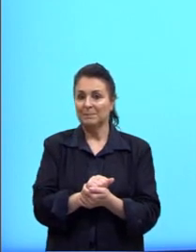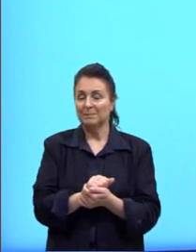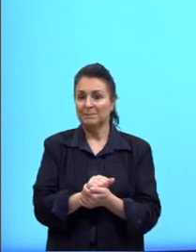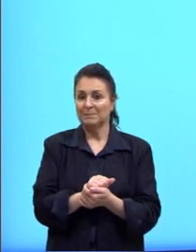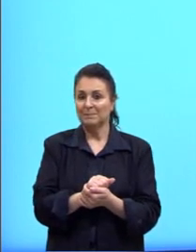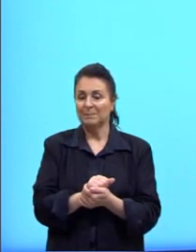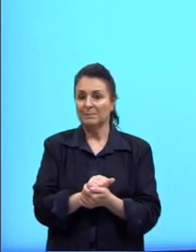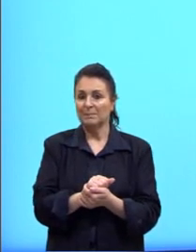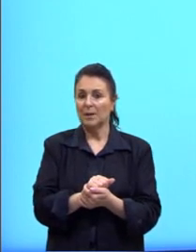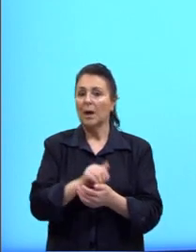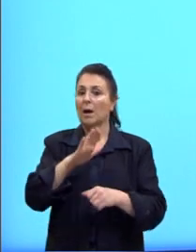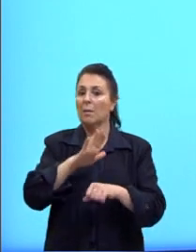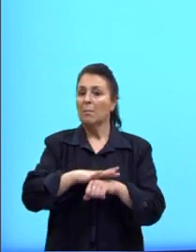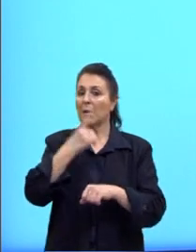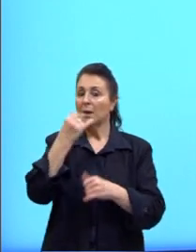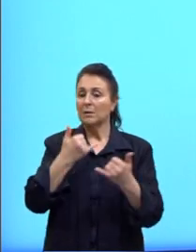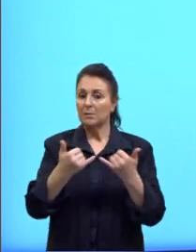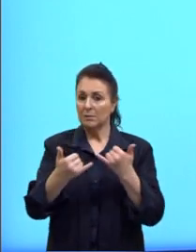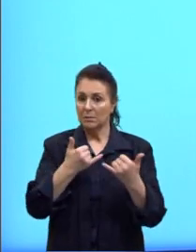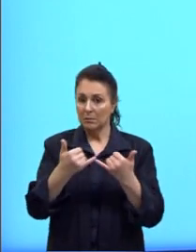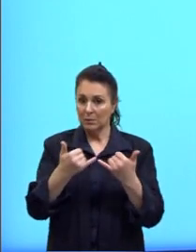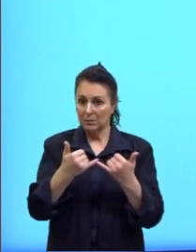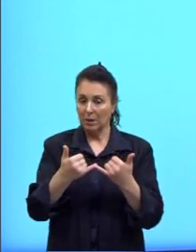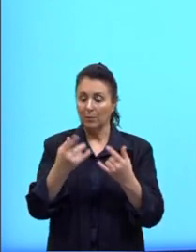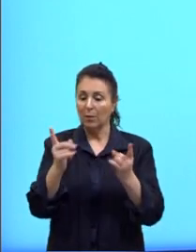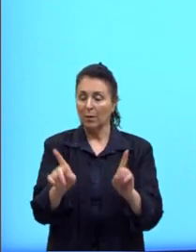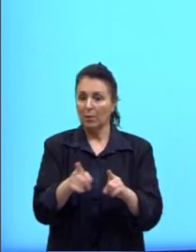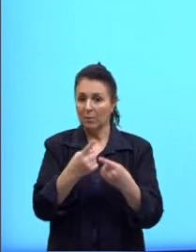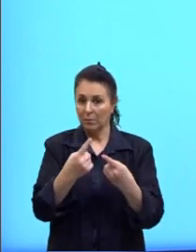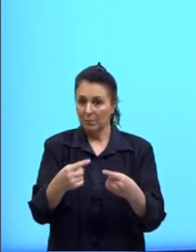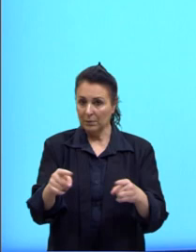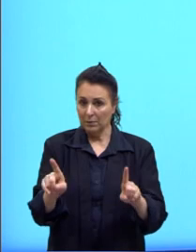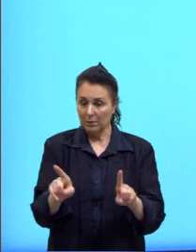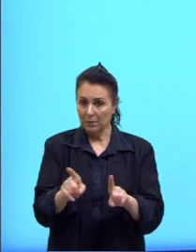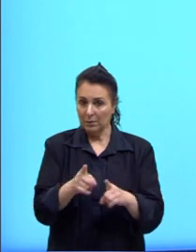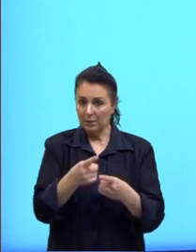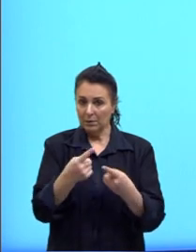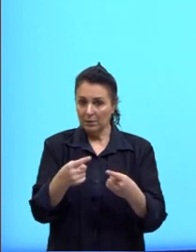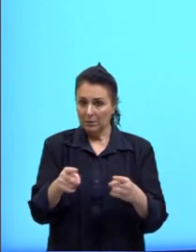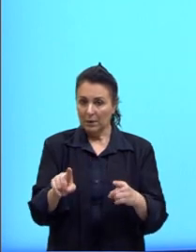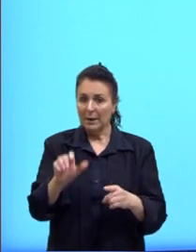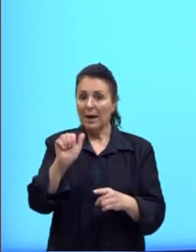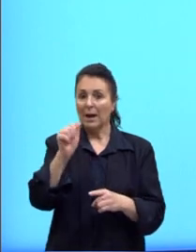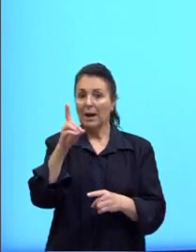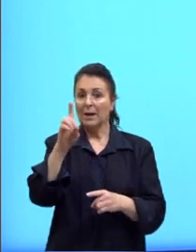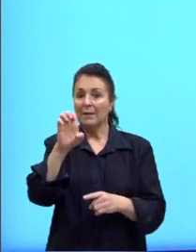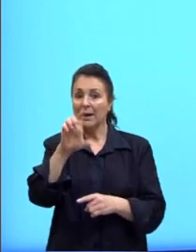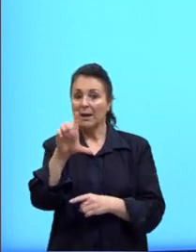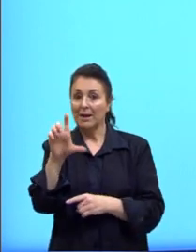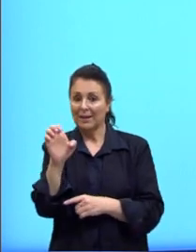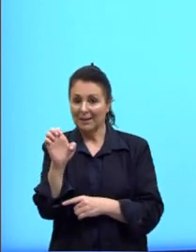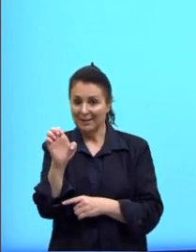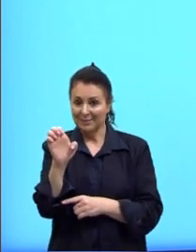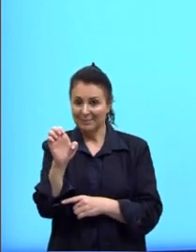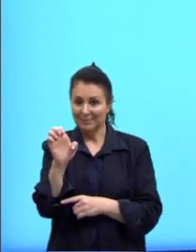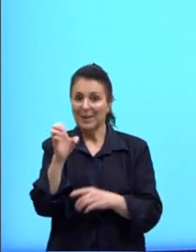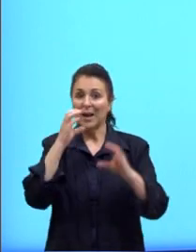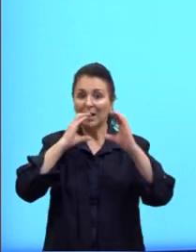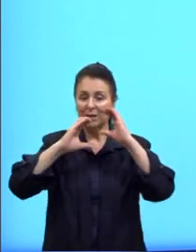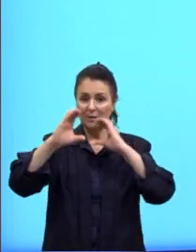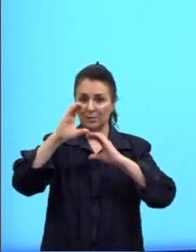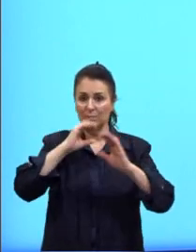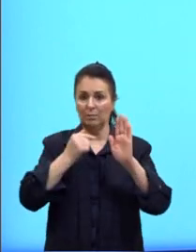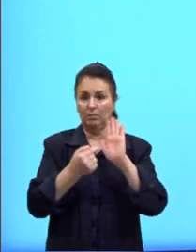Aqui mais um exemplo de uma música, agora da Adele, né? Que também me traz